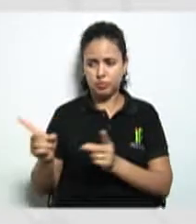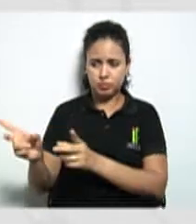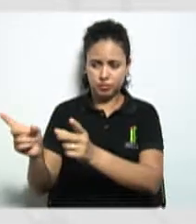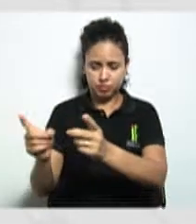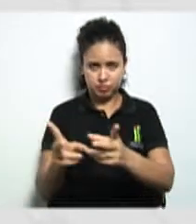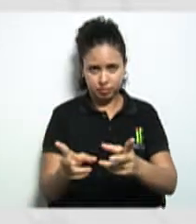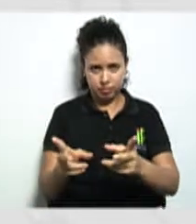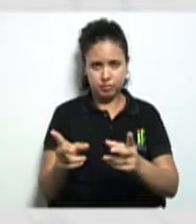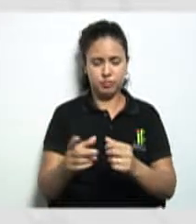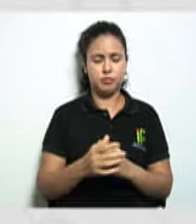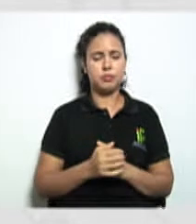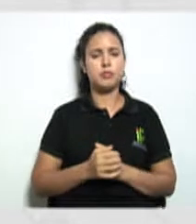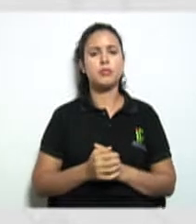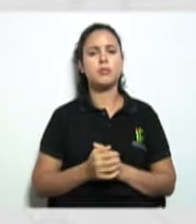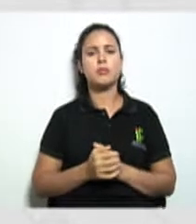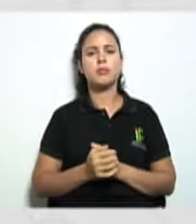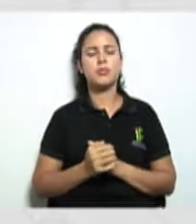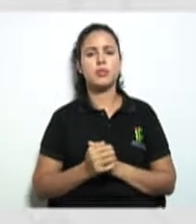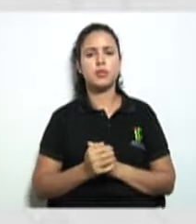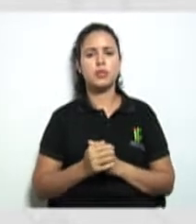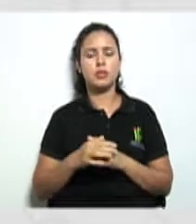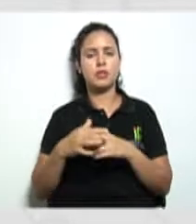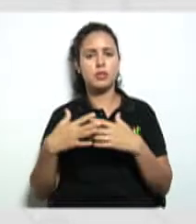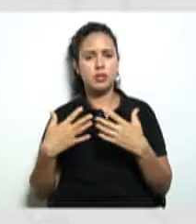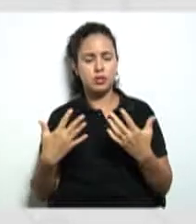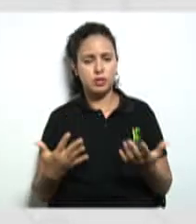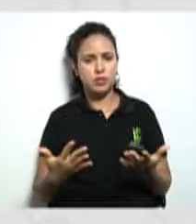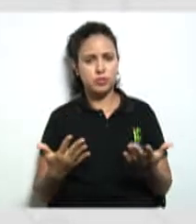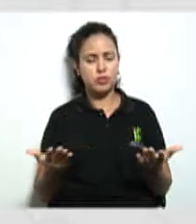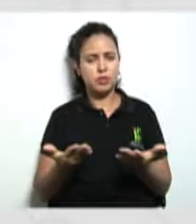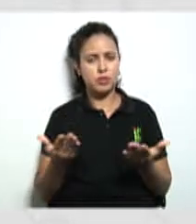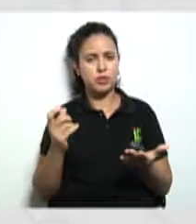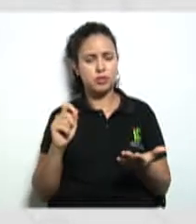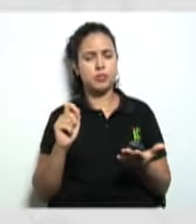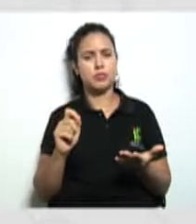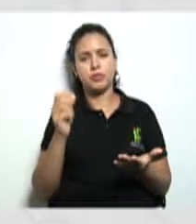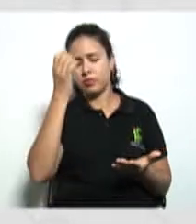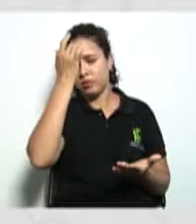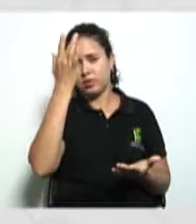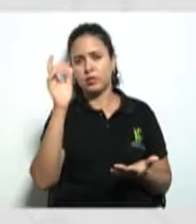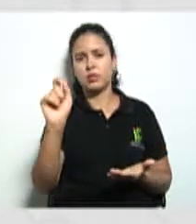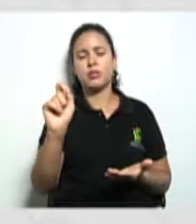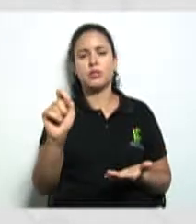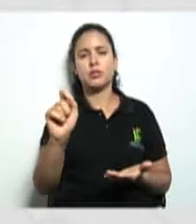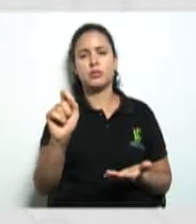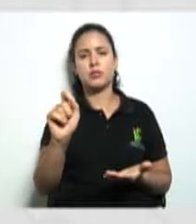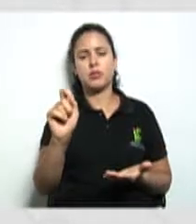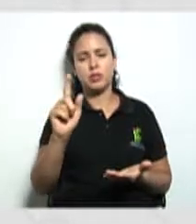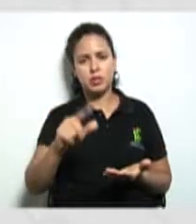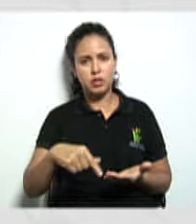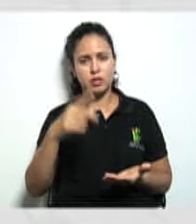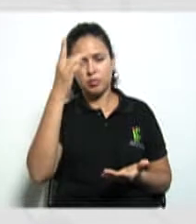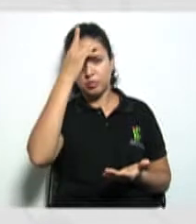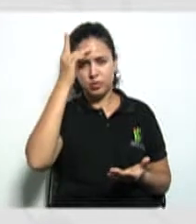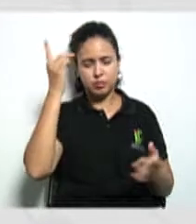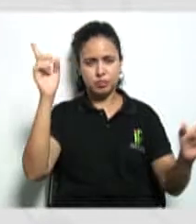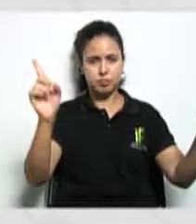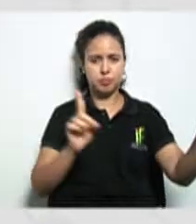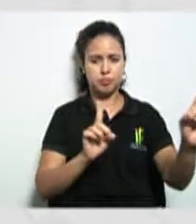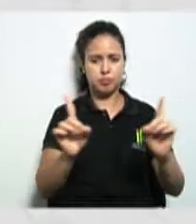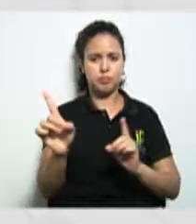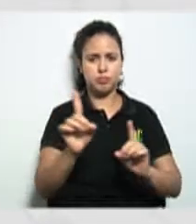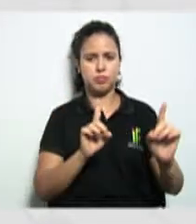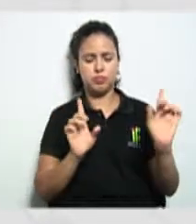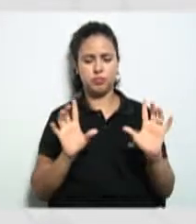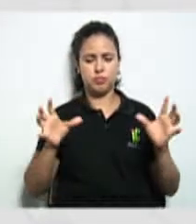essa venda. Então, nesse momento, aí diz, então, o que seria mais fácil aqui? Agrupar essas pessoas que têm esse